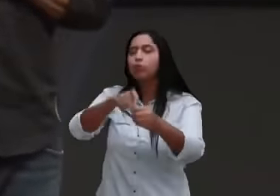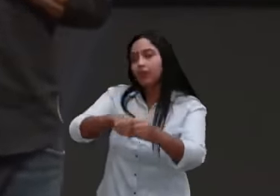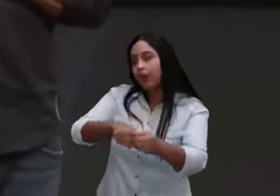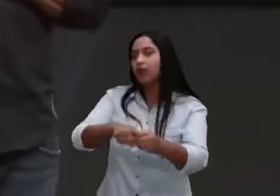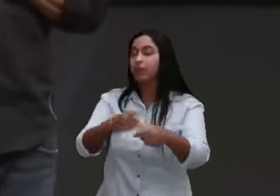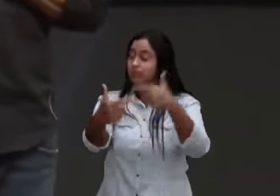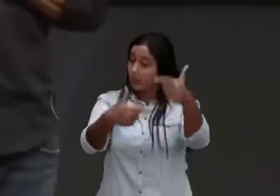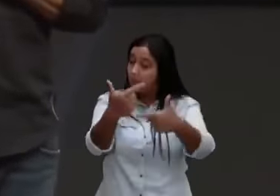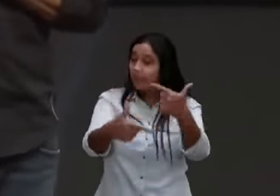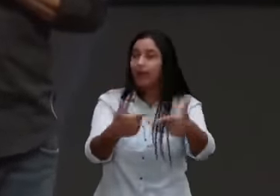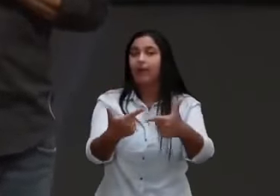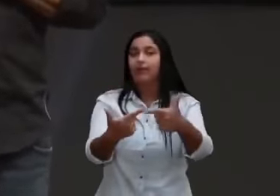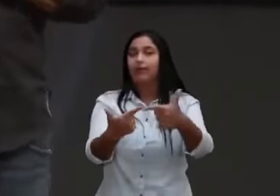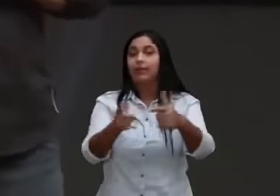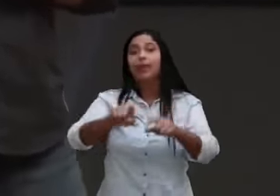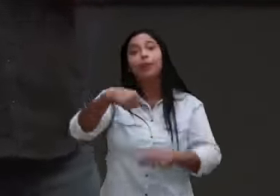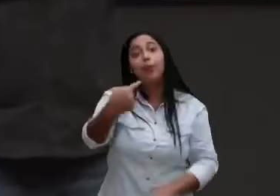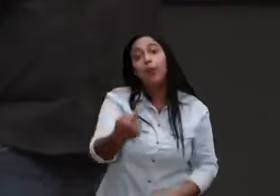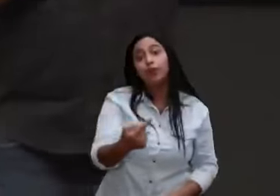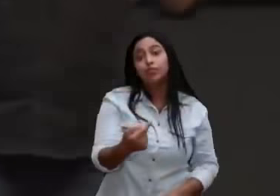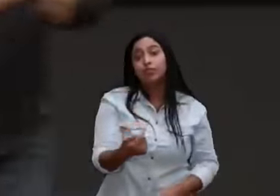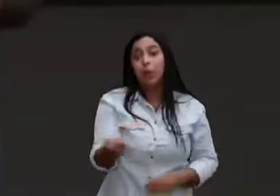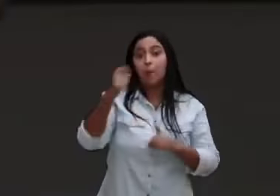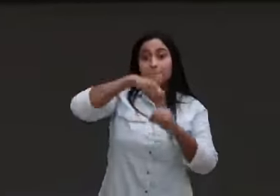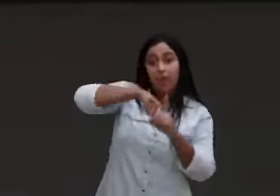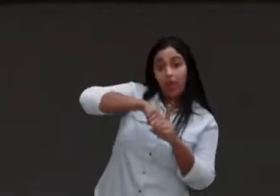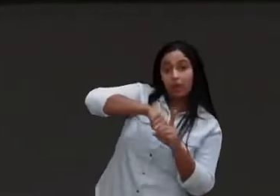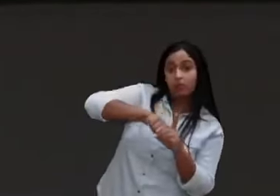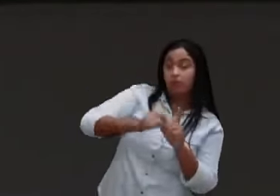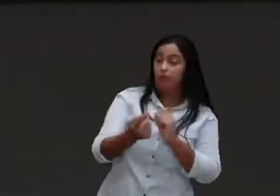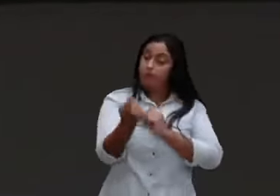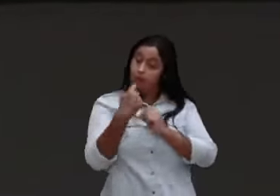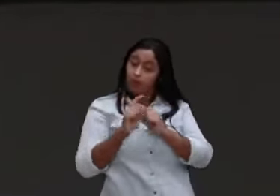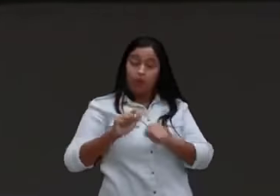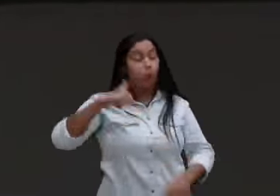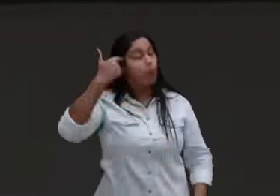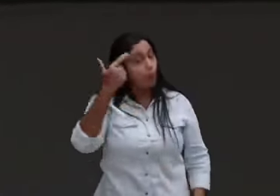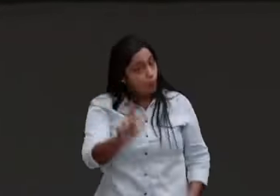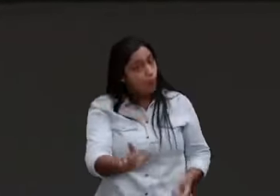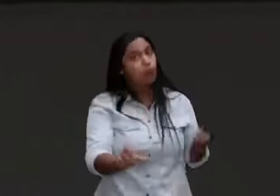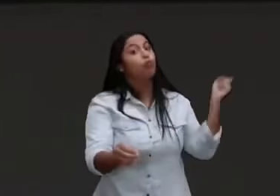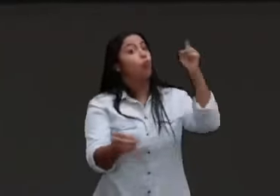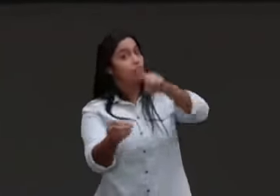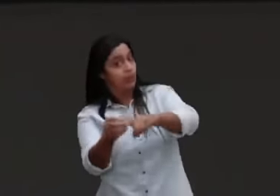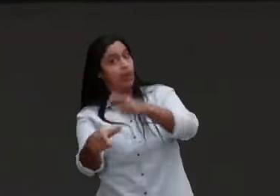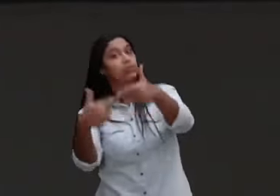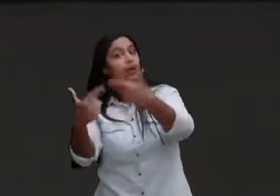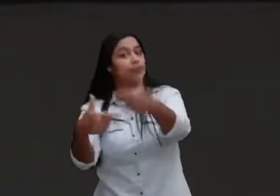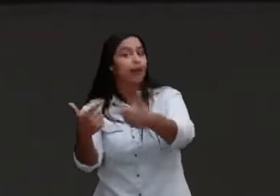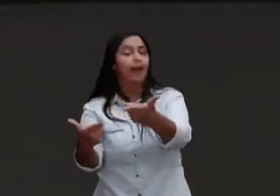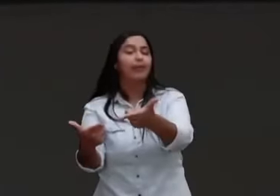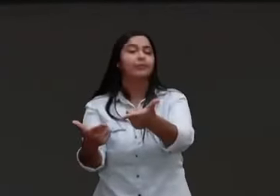aí estava ficando caro, largava o emprego e ia arrumar outro. Se está ficando difícil,